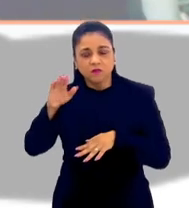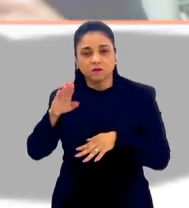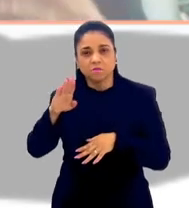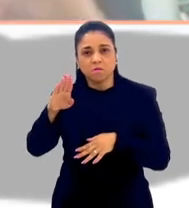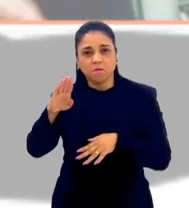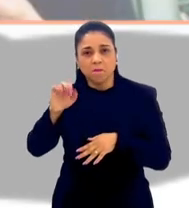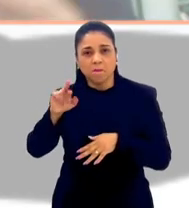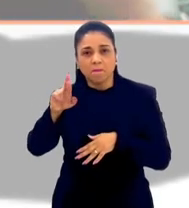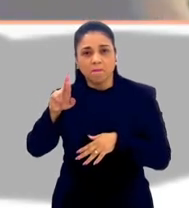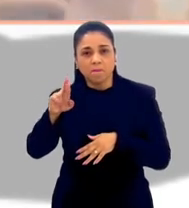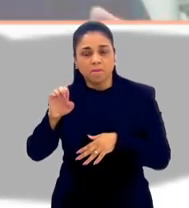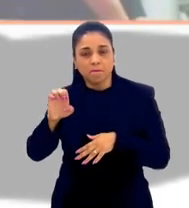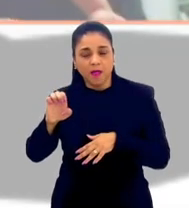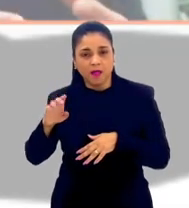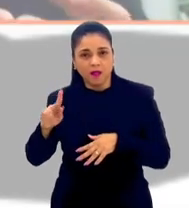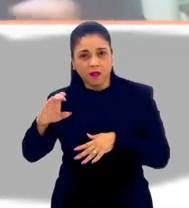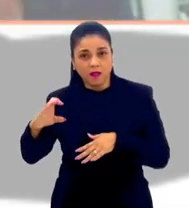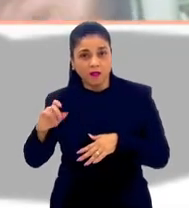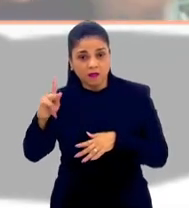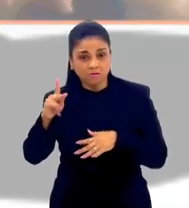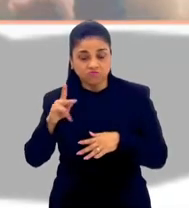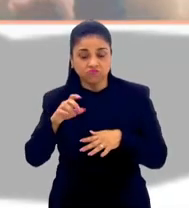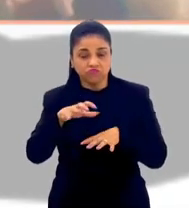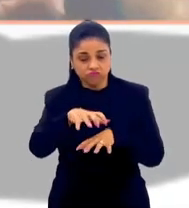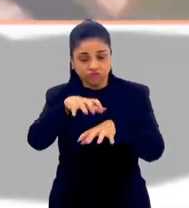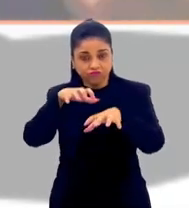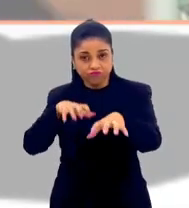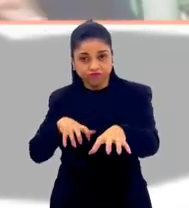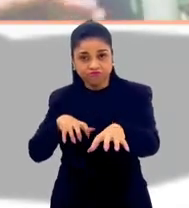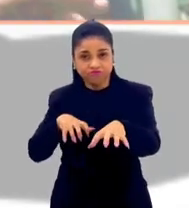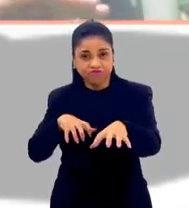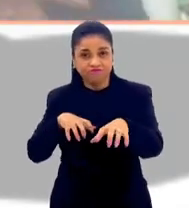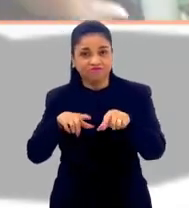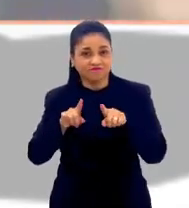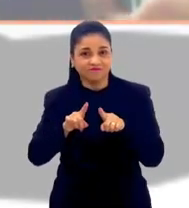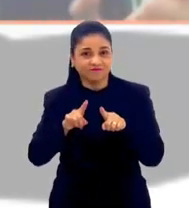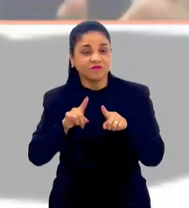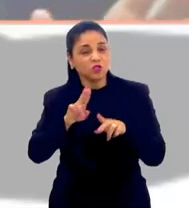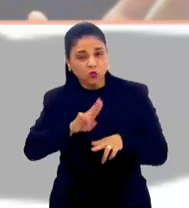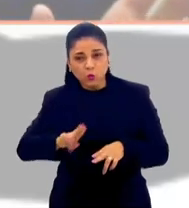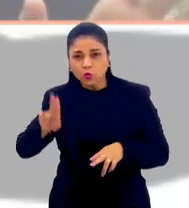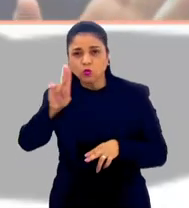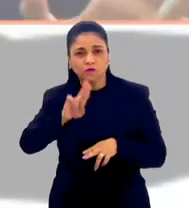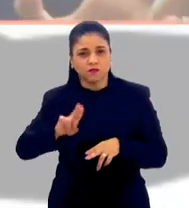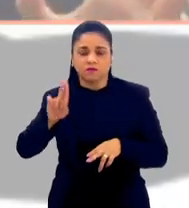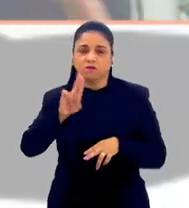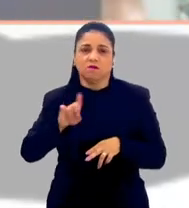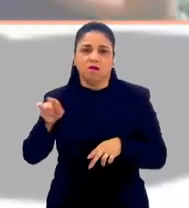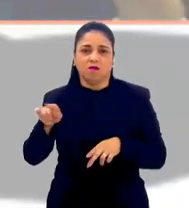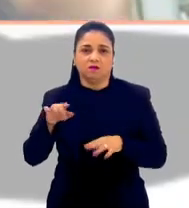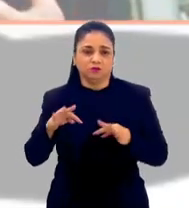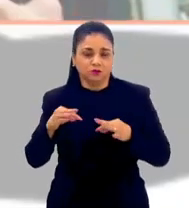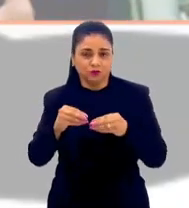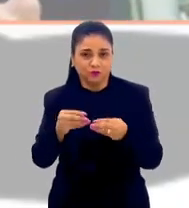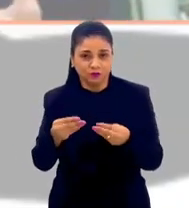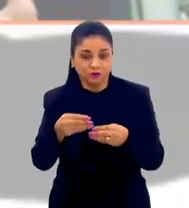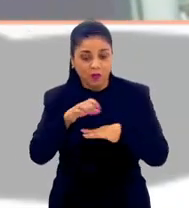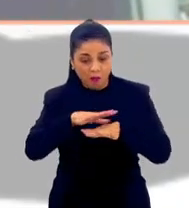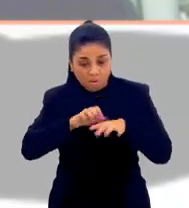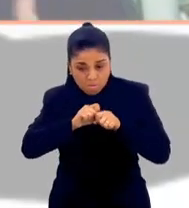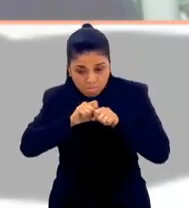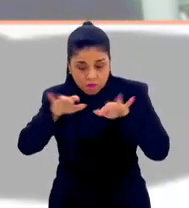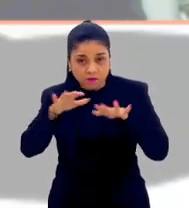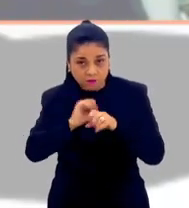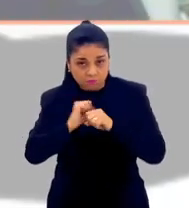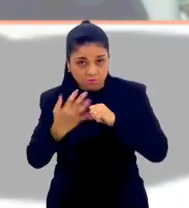curso sem ser presencial. Eu estou para visitar Berkeley, mas eu interagi com toda a Universidade de Berkeley. Porque a partir da pandemia,